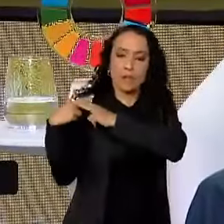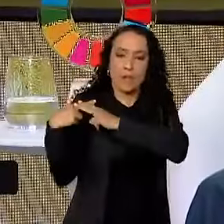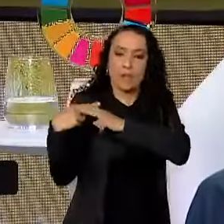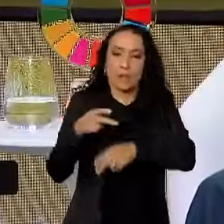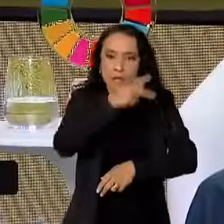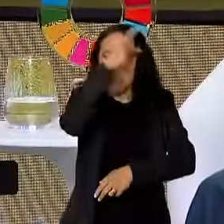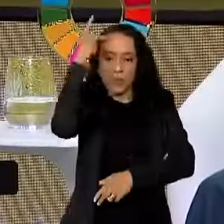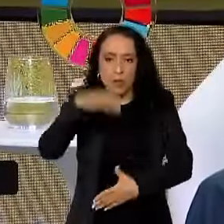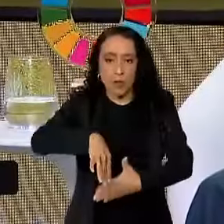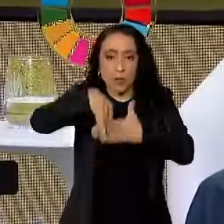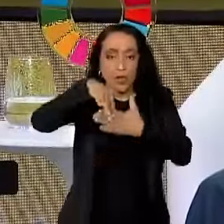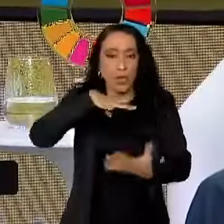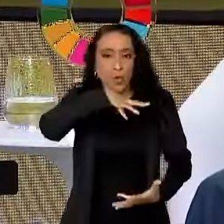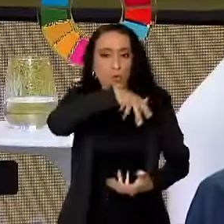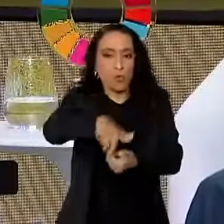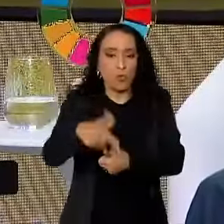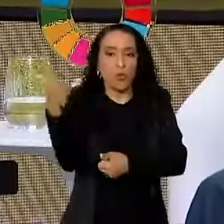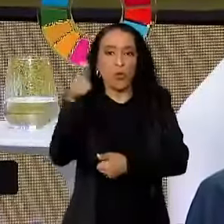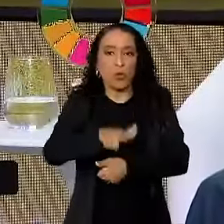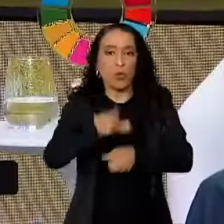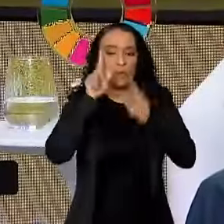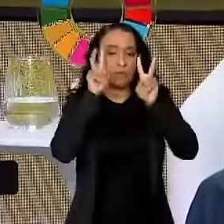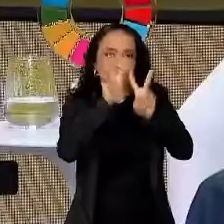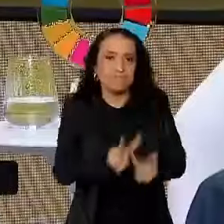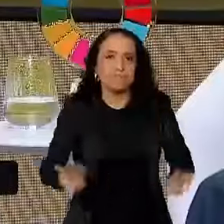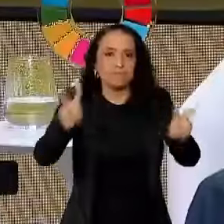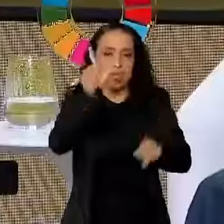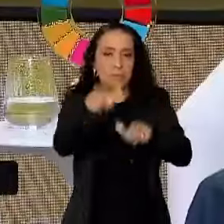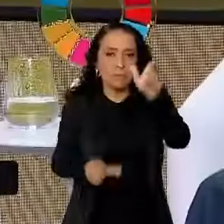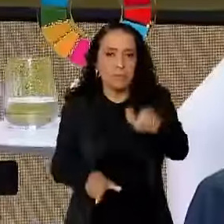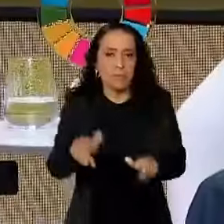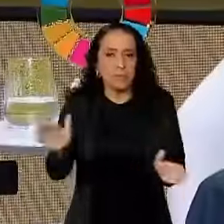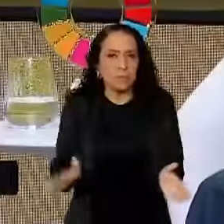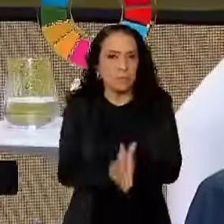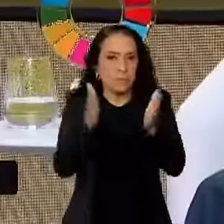que não querem enxergar as pessoas mais pobres,